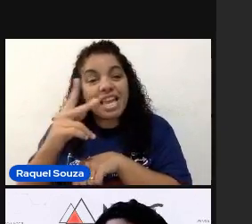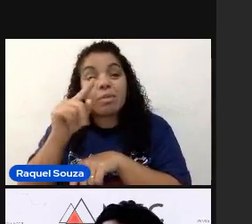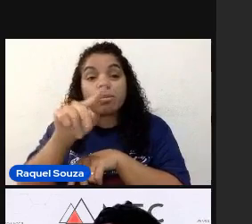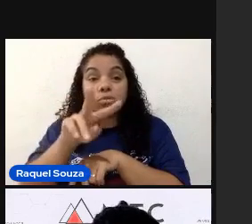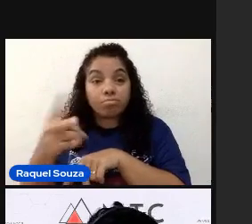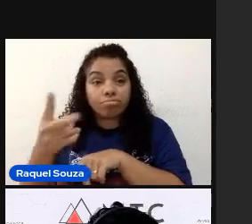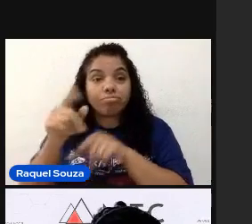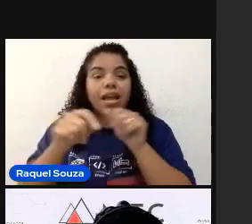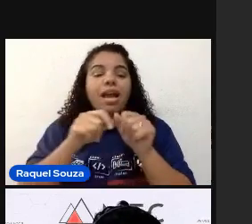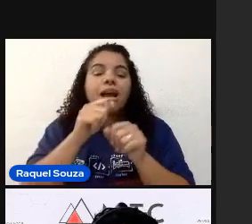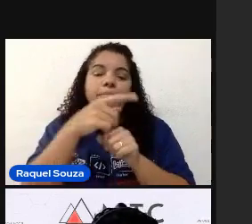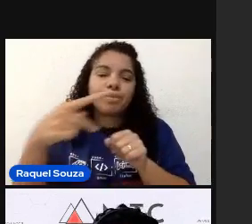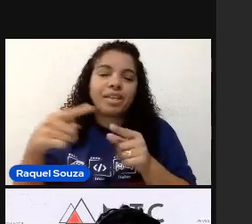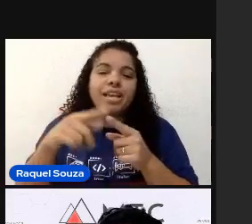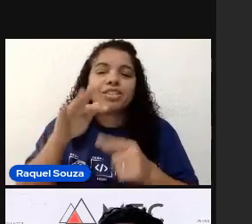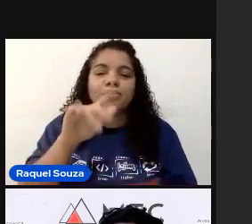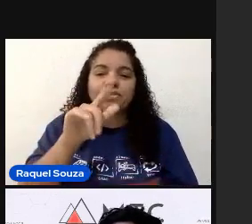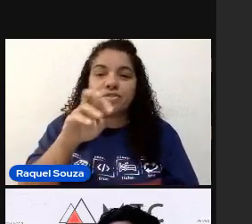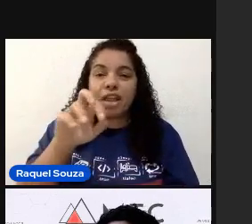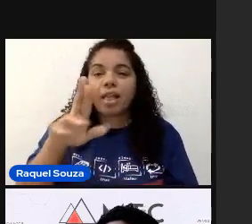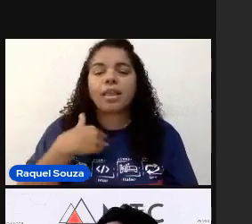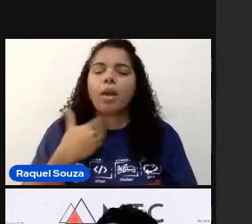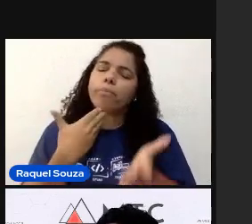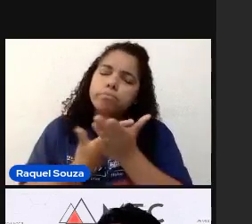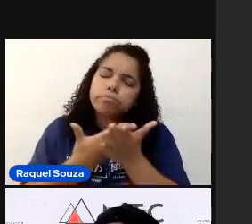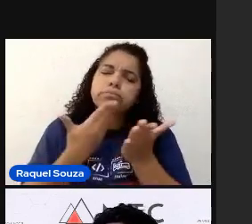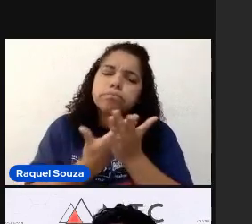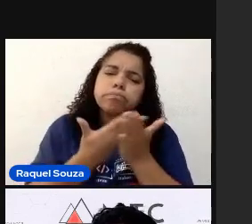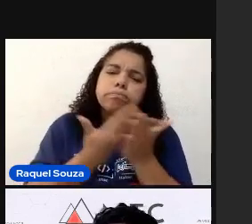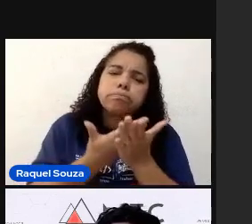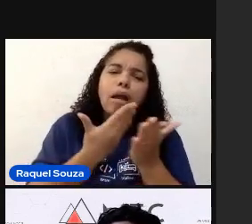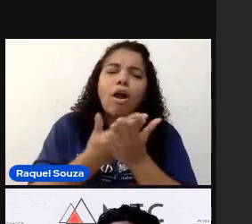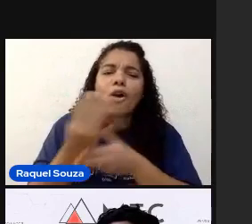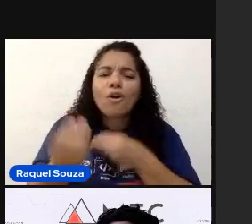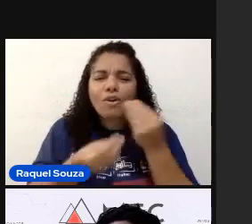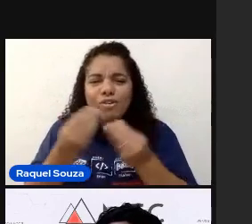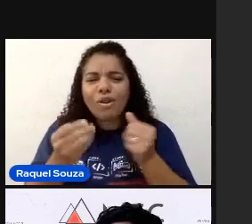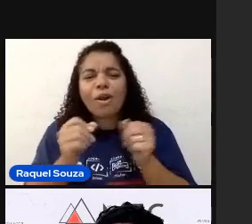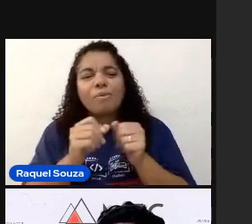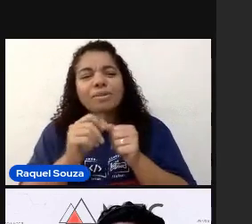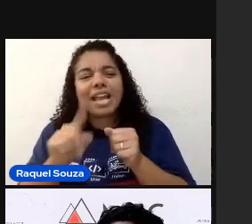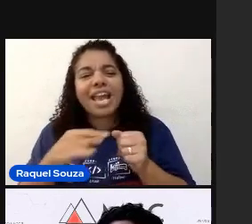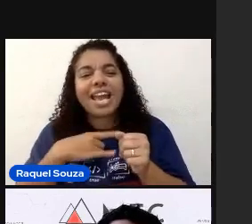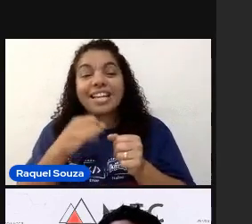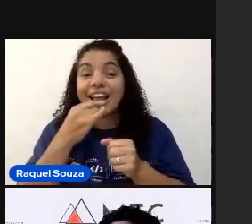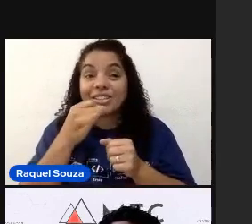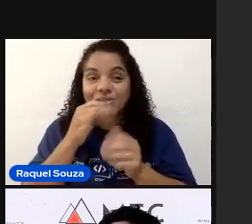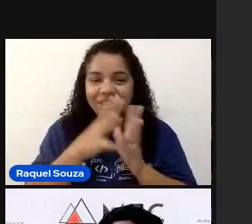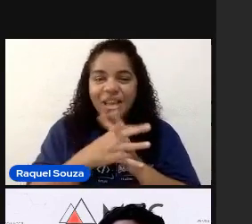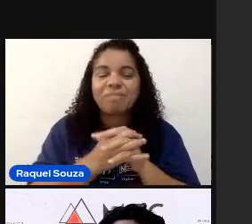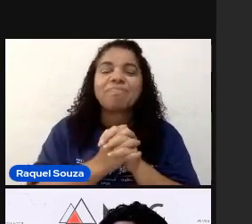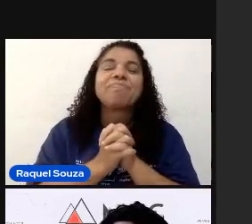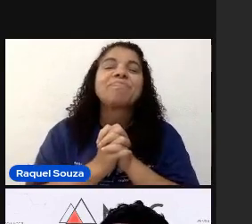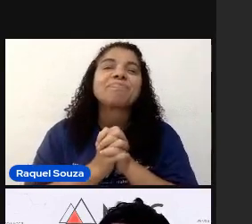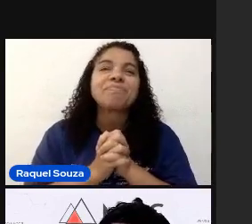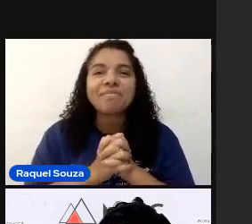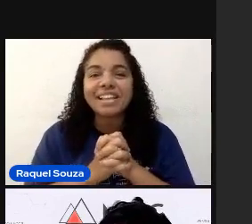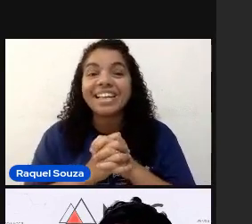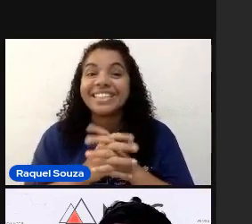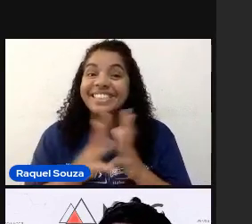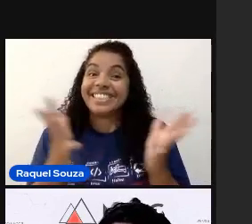Flutter. E eu fui estudando. Como é que era. Como é que era automatizar. E, assim,